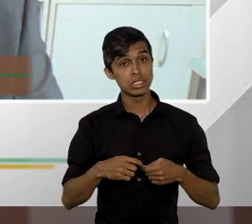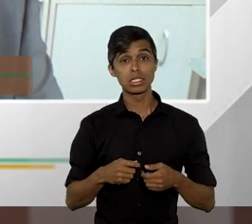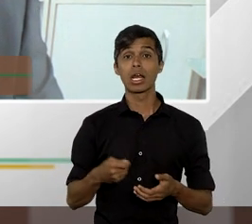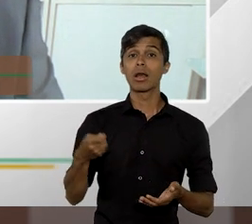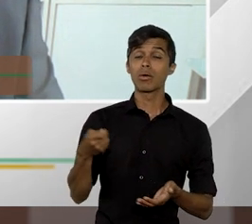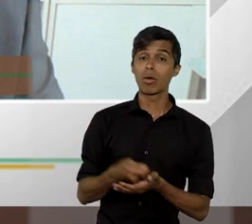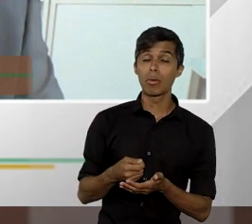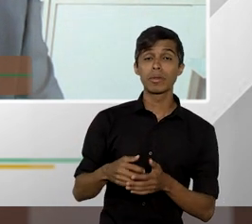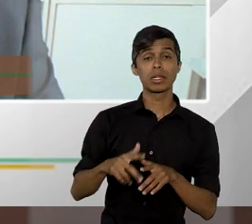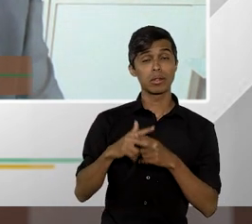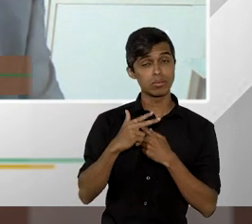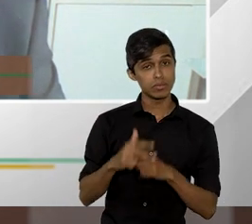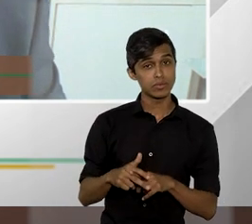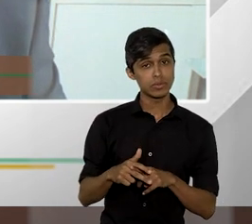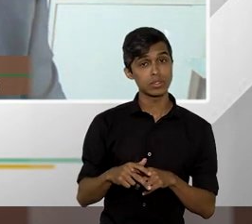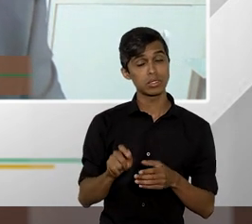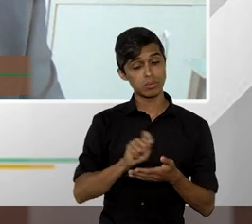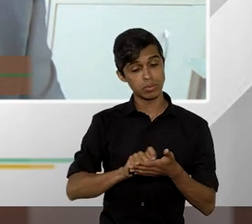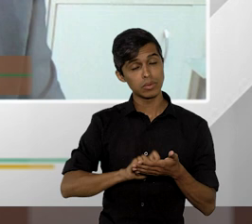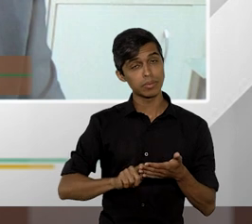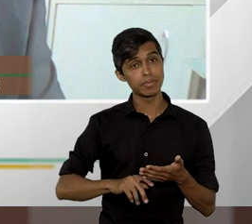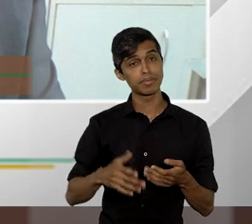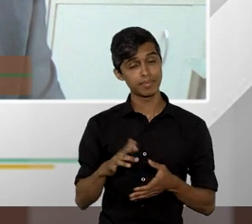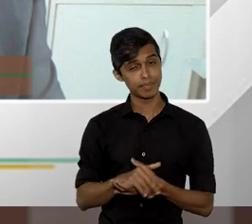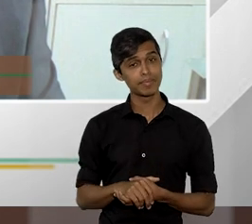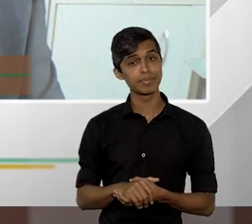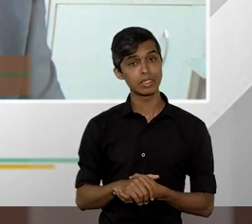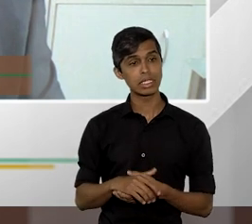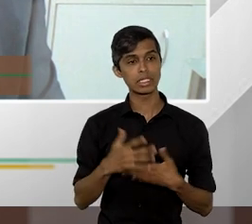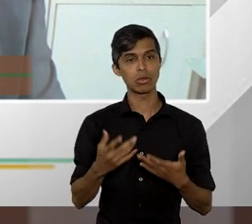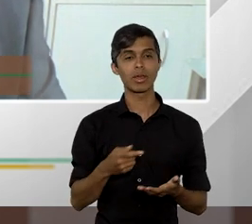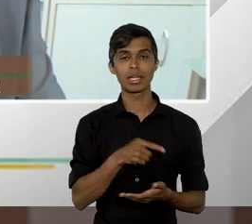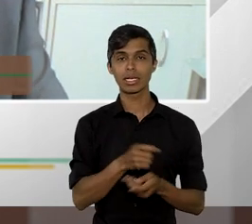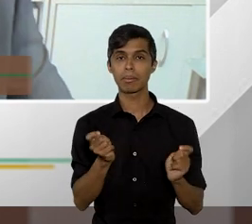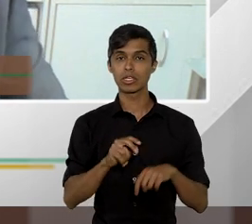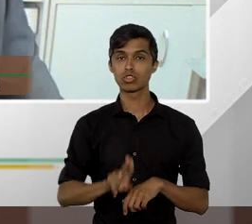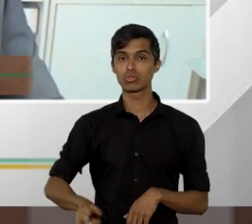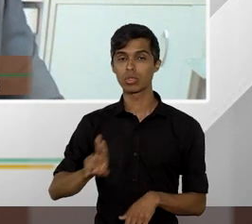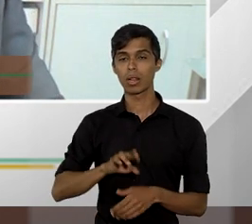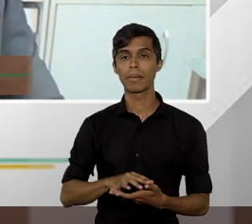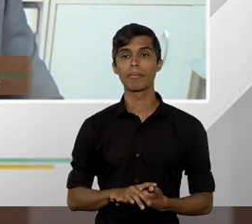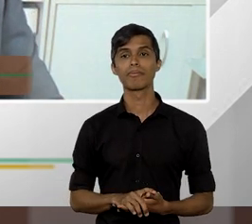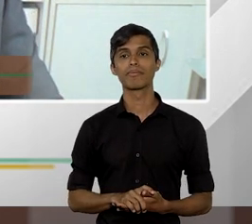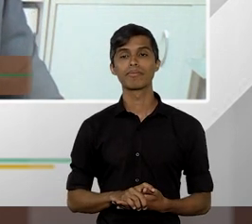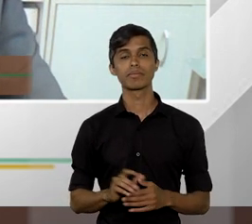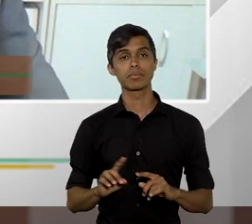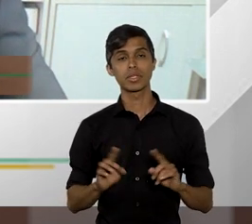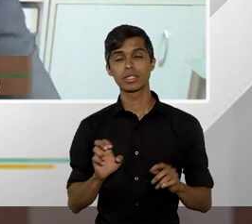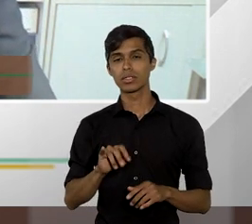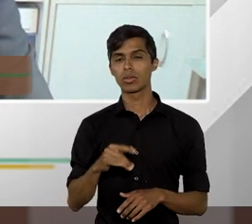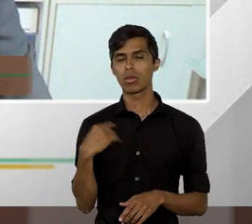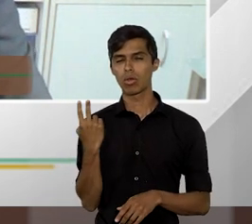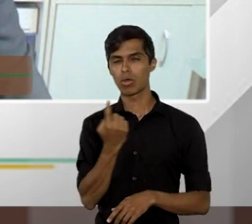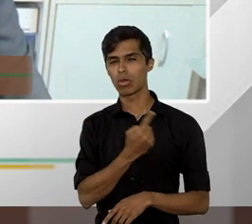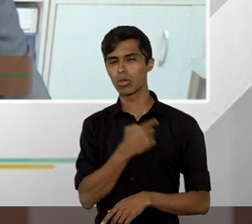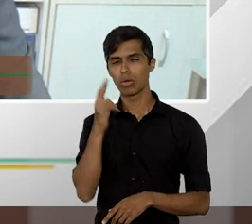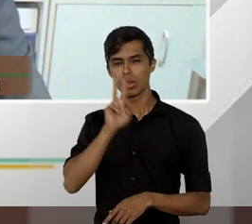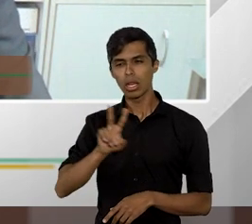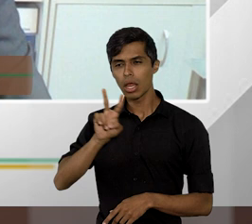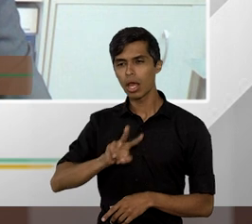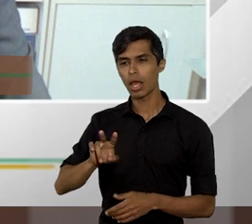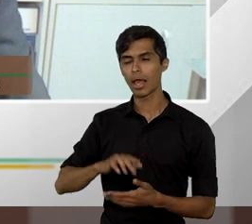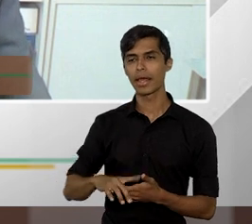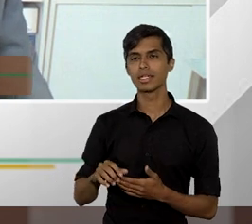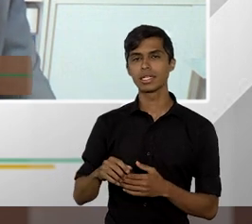regulamentação para que ela seja ela seja exigida e se nós olharmos a experiência da repercussão geral